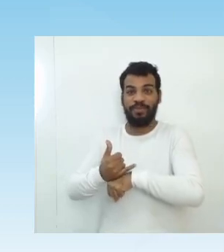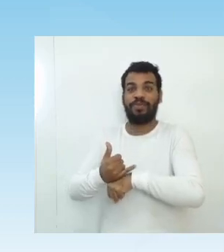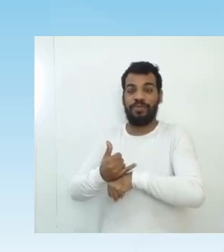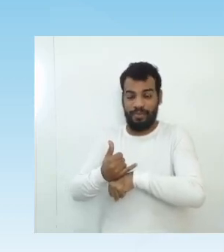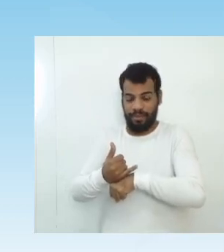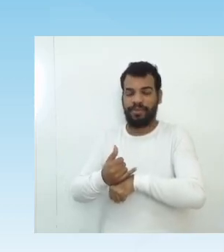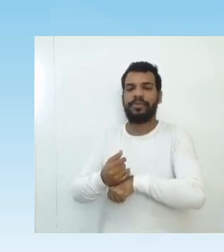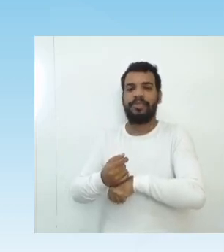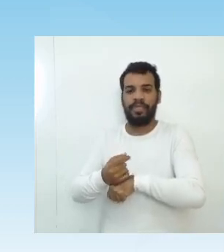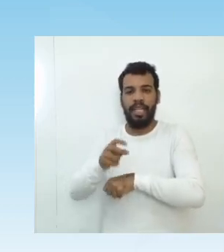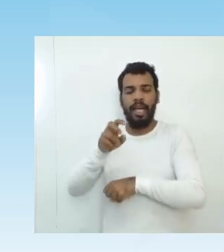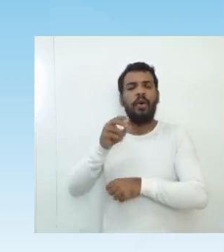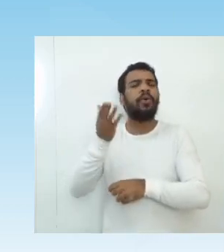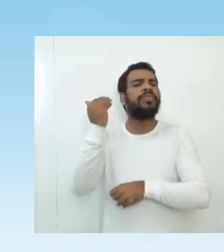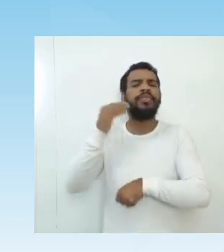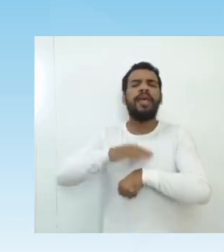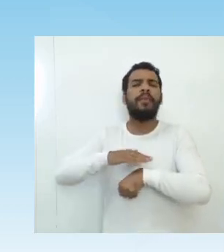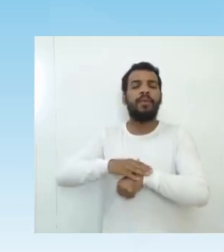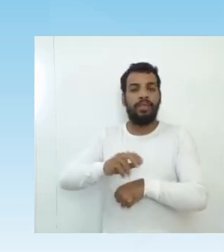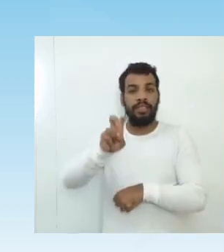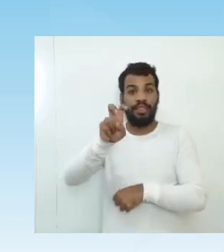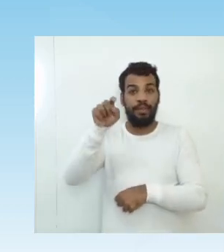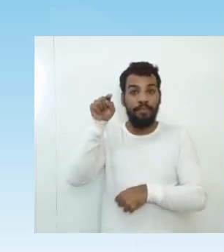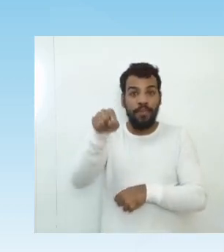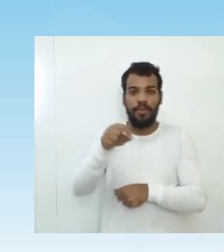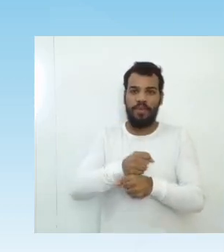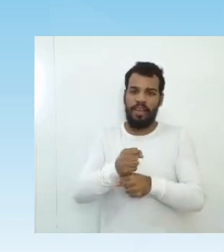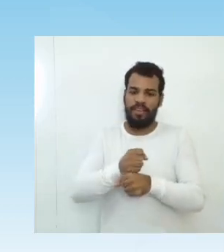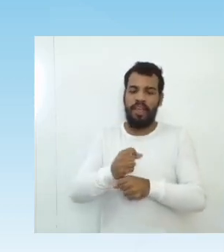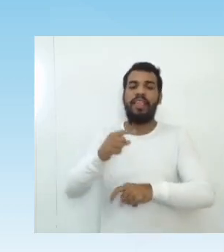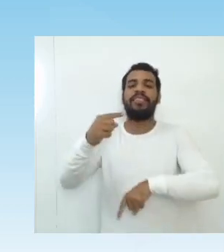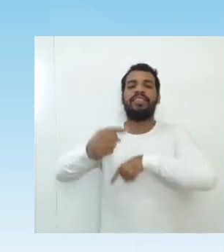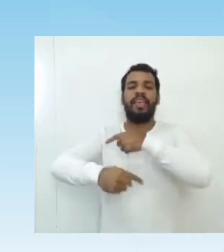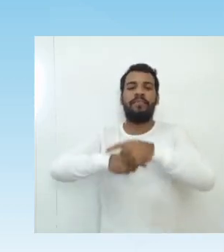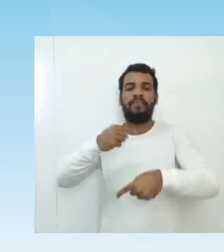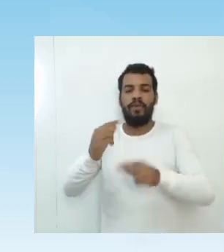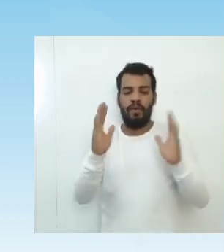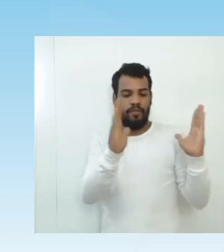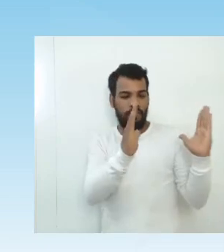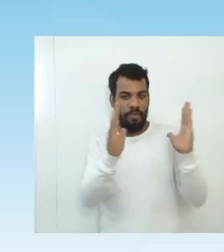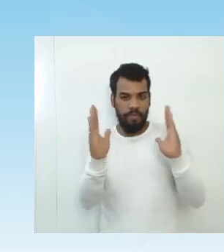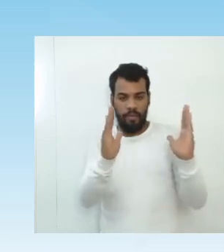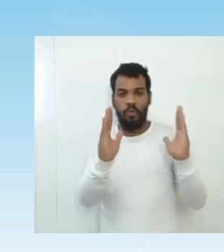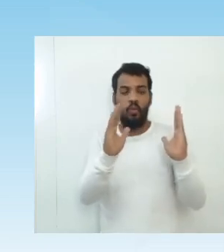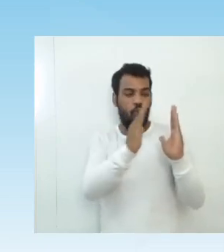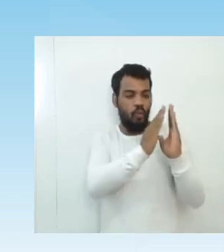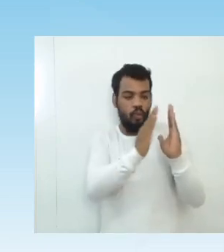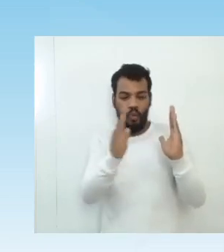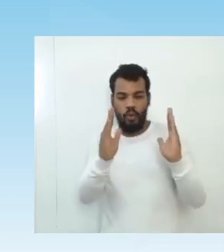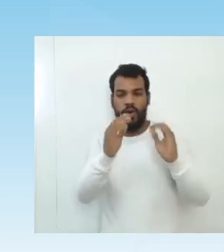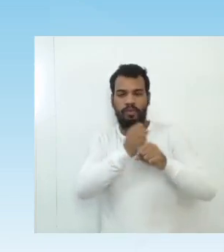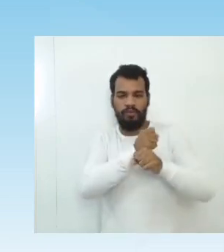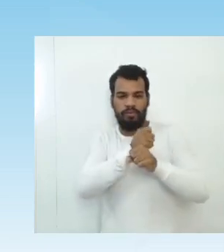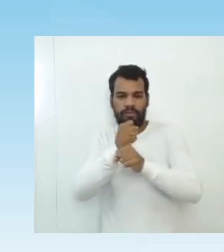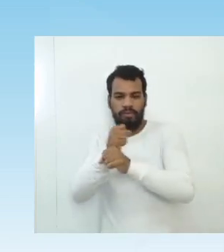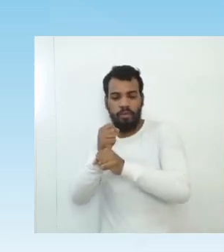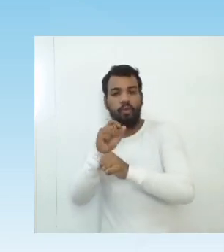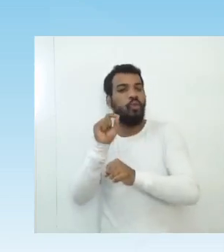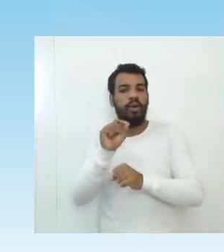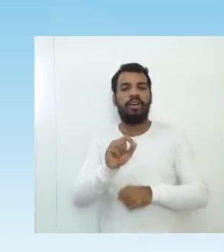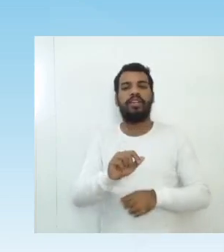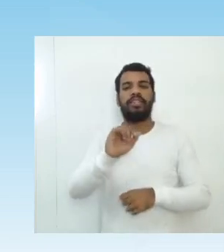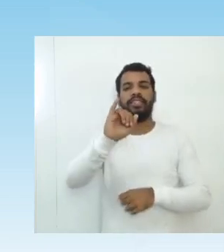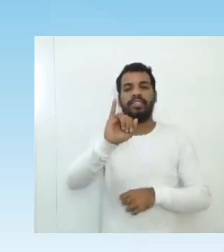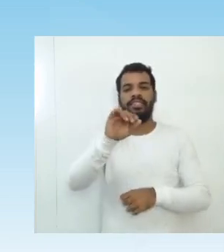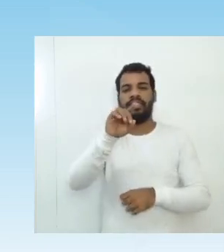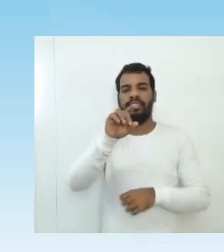mil anos, iniciou-se a Idade do Bronze, que era marcada pelo domínio da tecnologia. Para